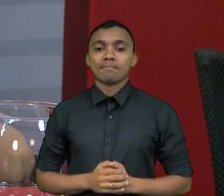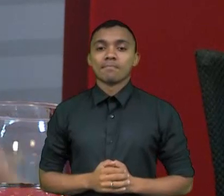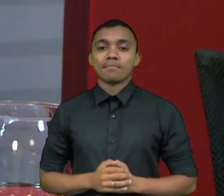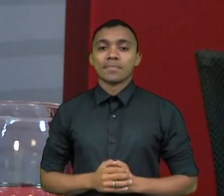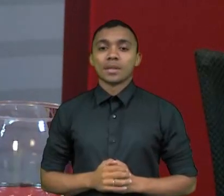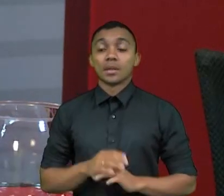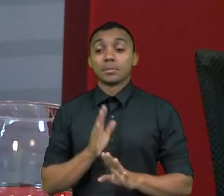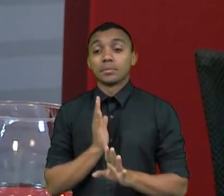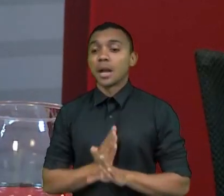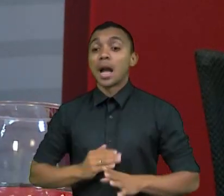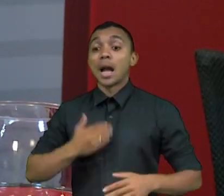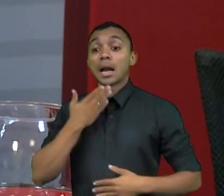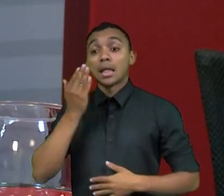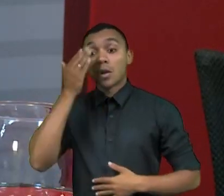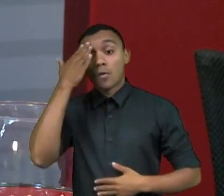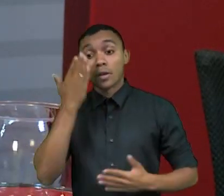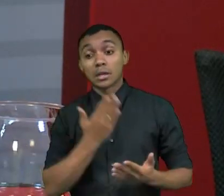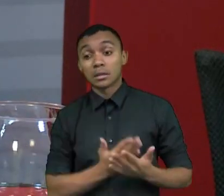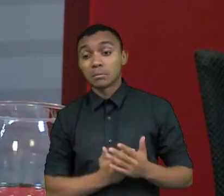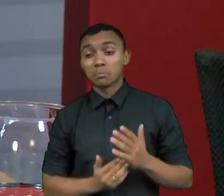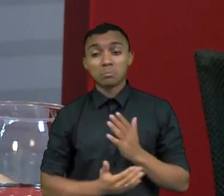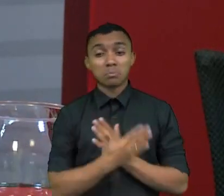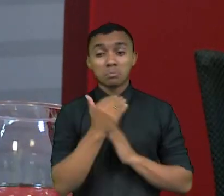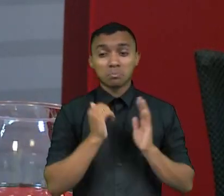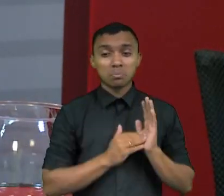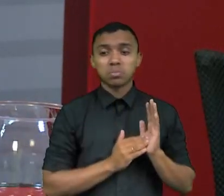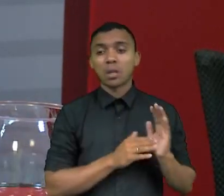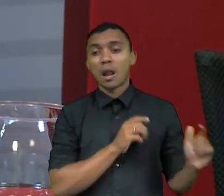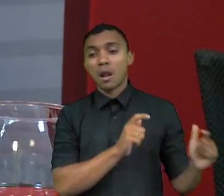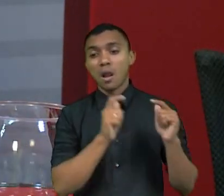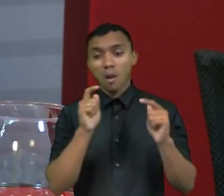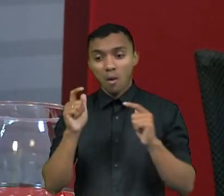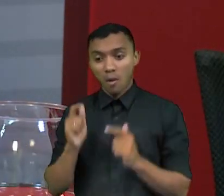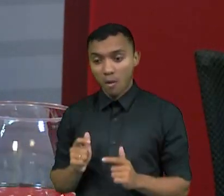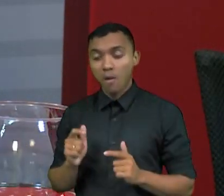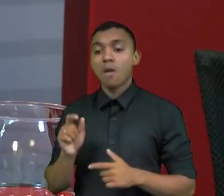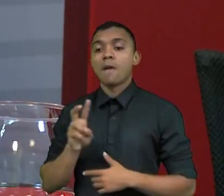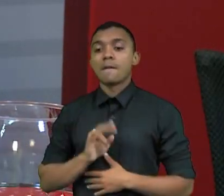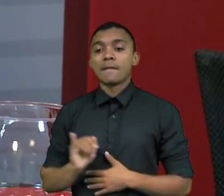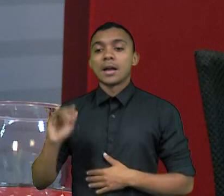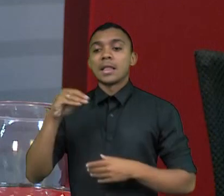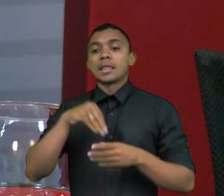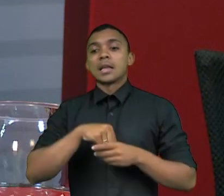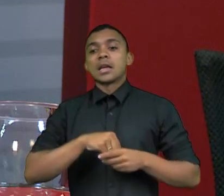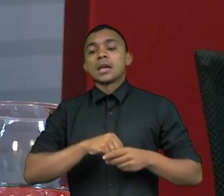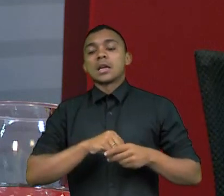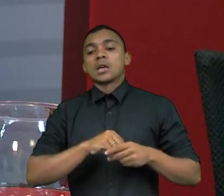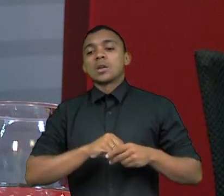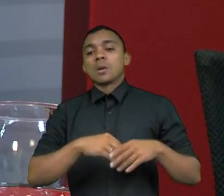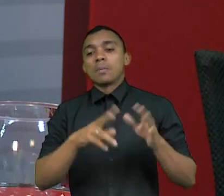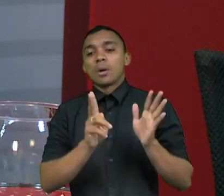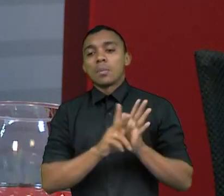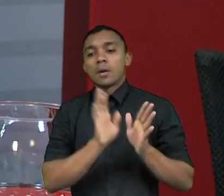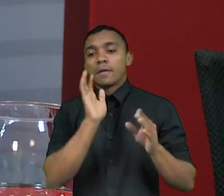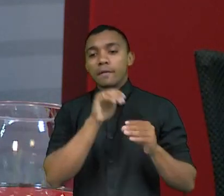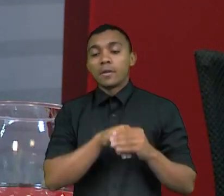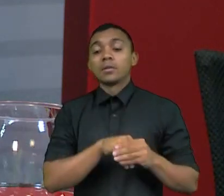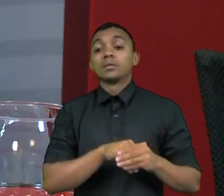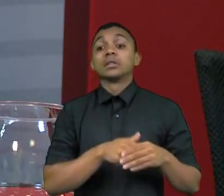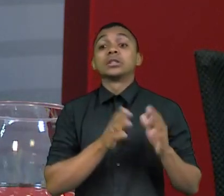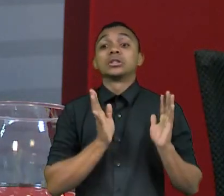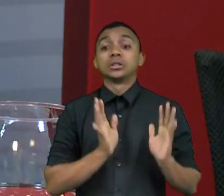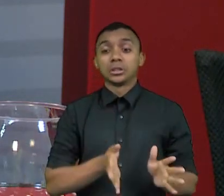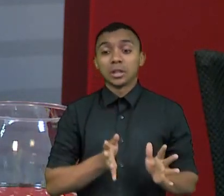destruindo a confiança das pessoas em todas as instituições que vão compondo o nosso sistema eleitoral, o que já é bastante